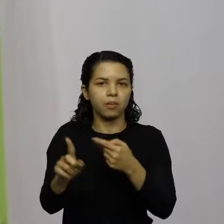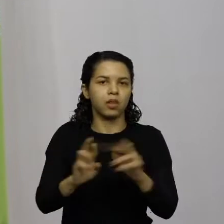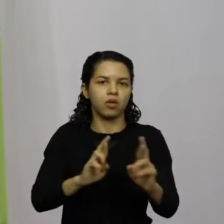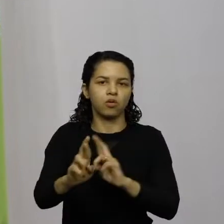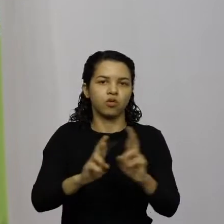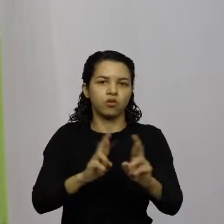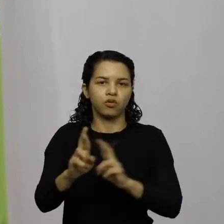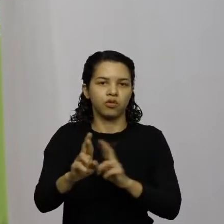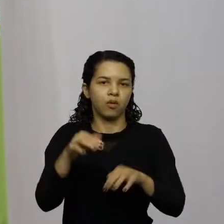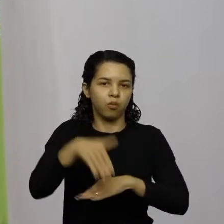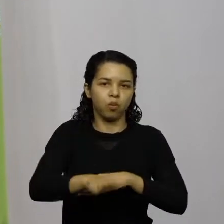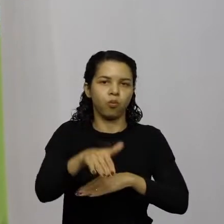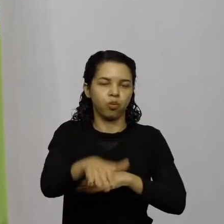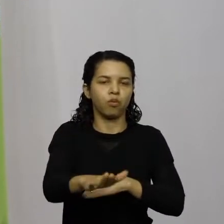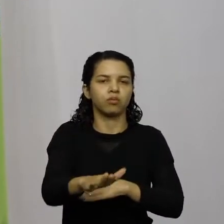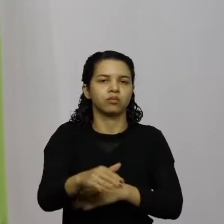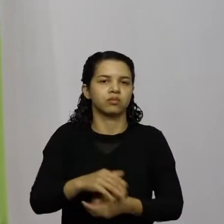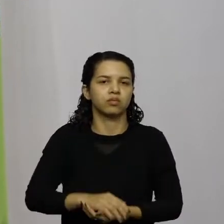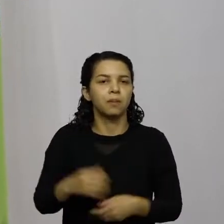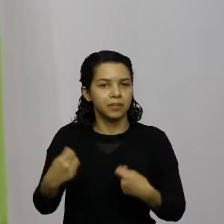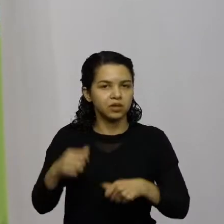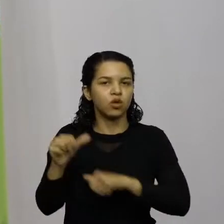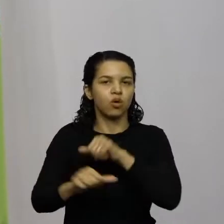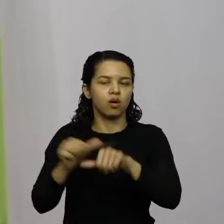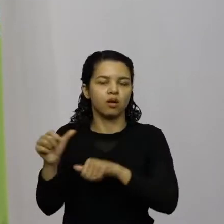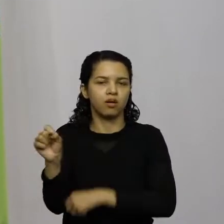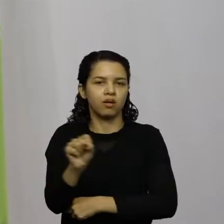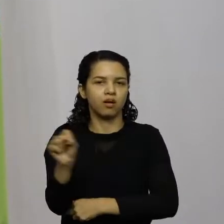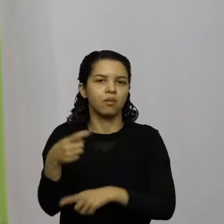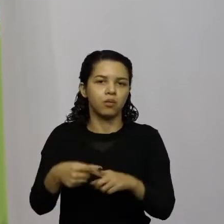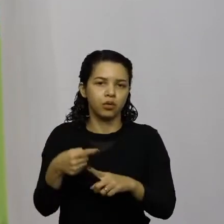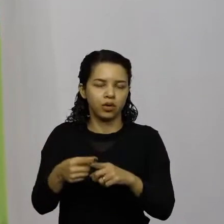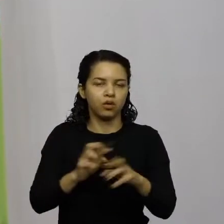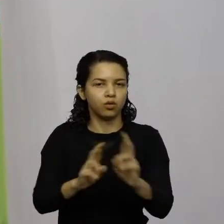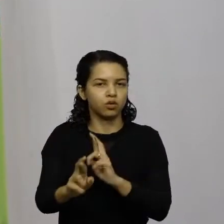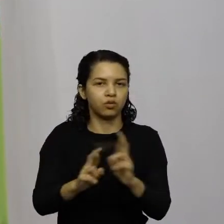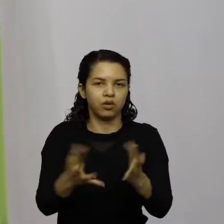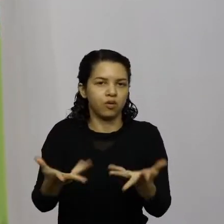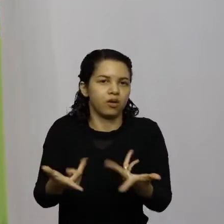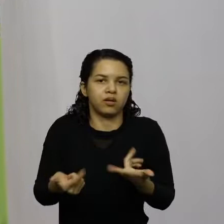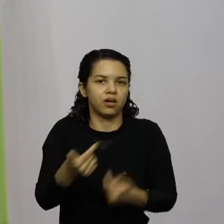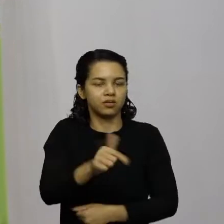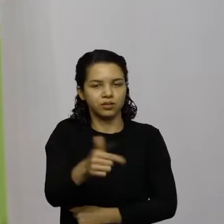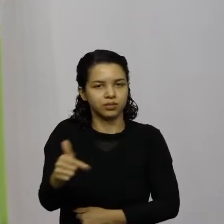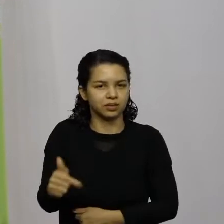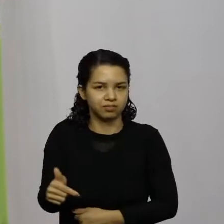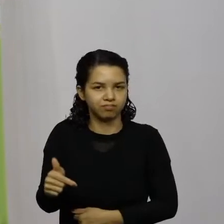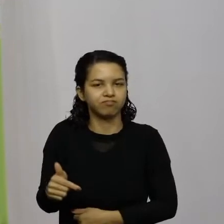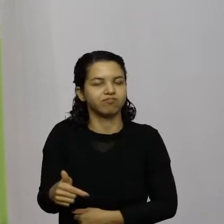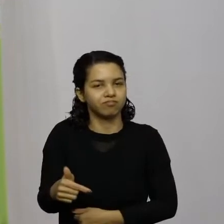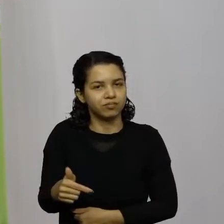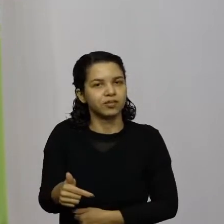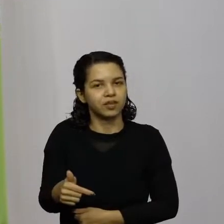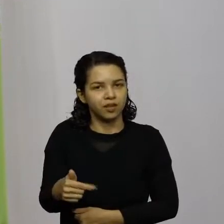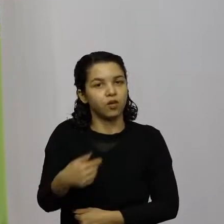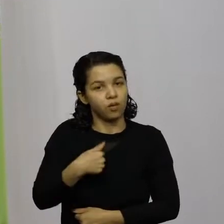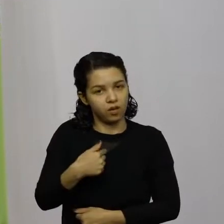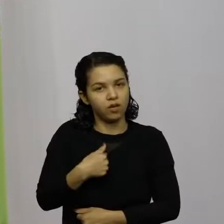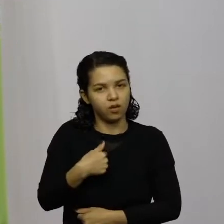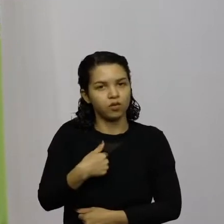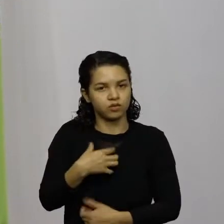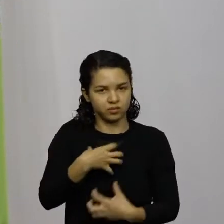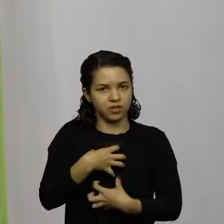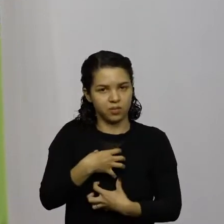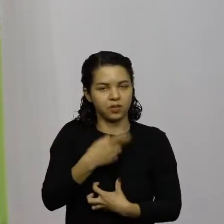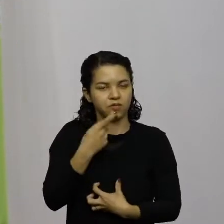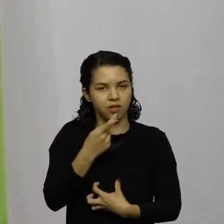veja só, um secretário teve que trocar de carro porque as rodovias, infelizmente, não estão em qualidade, então eu pensei que pese o tom irônico que eu trago